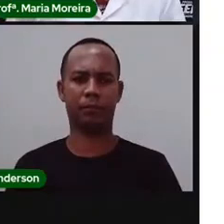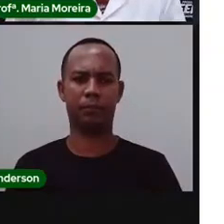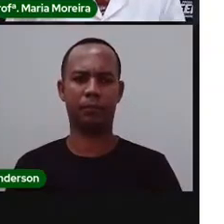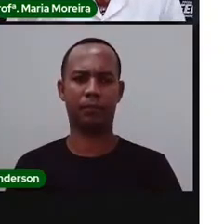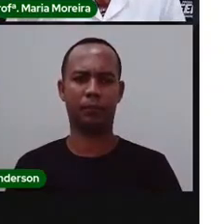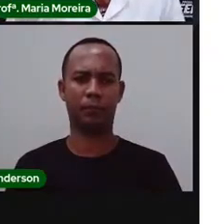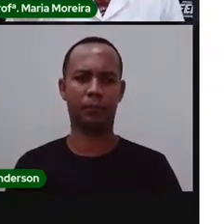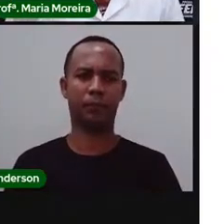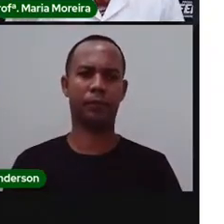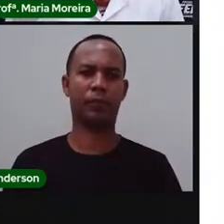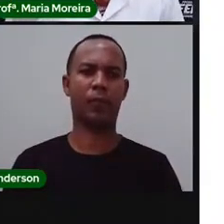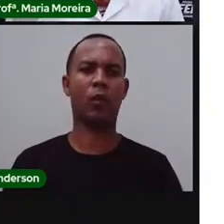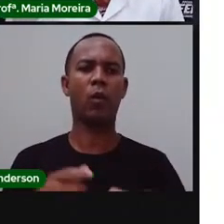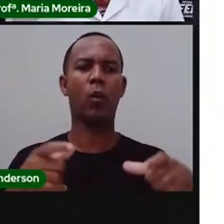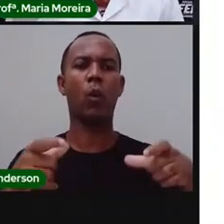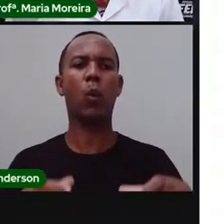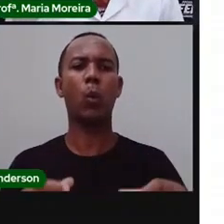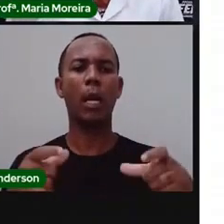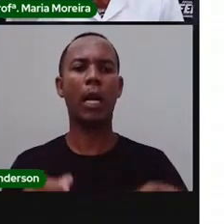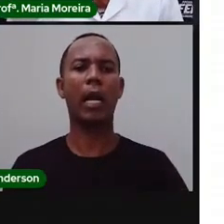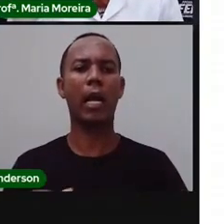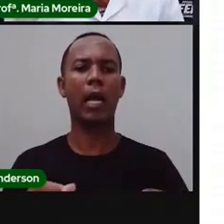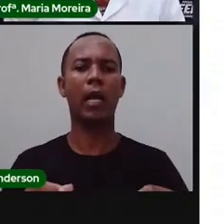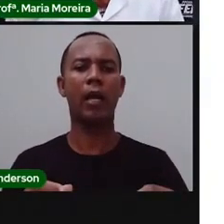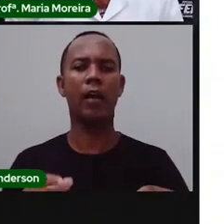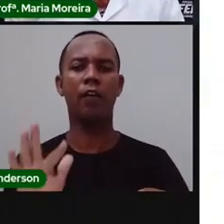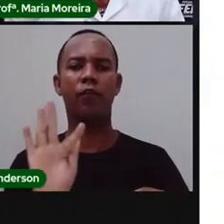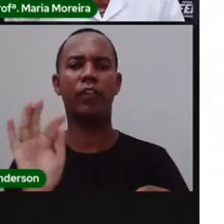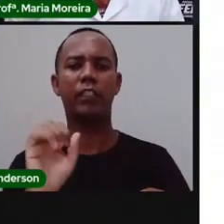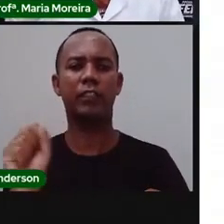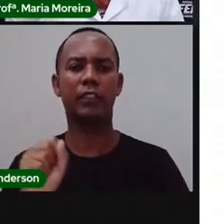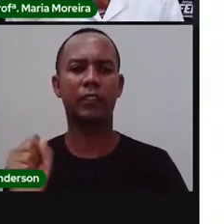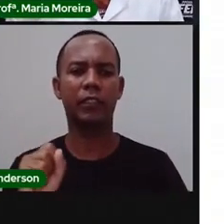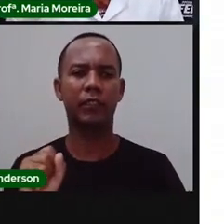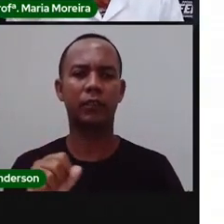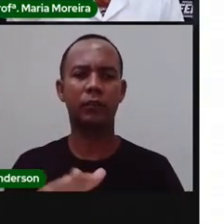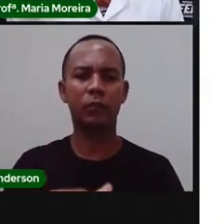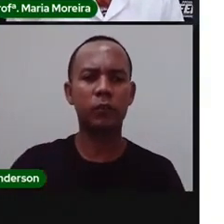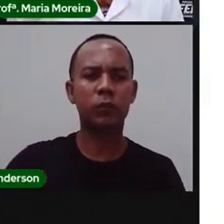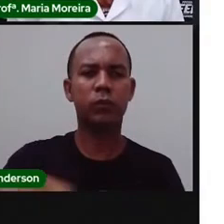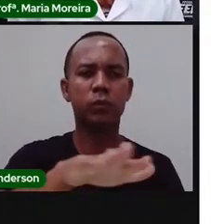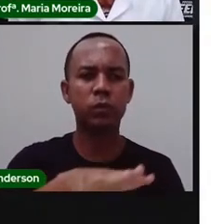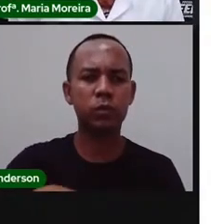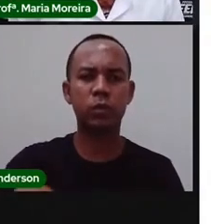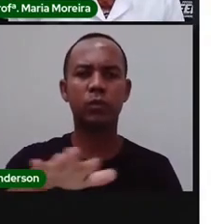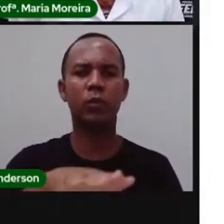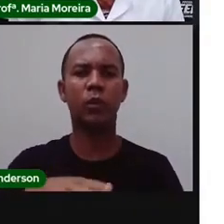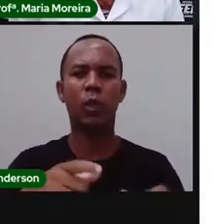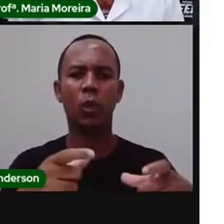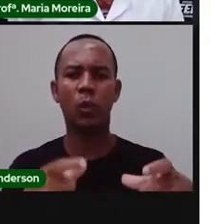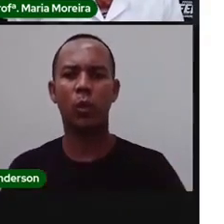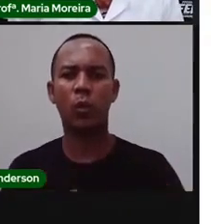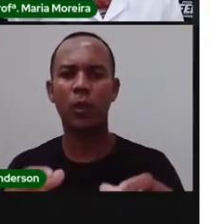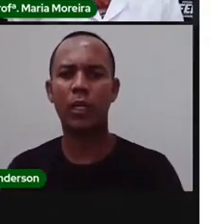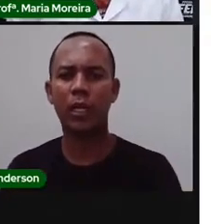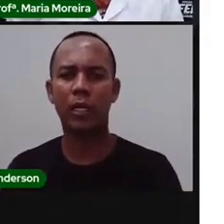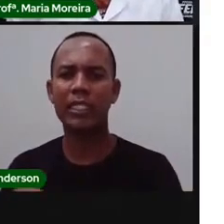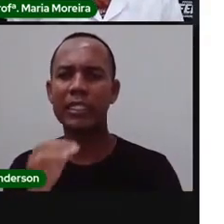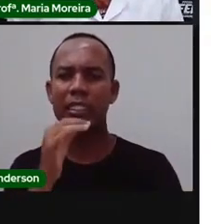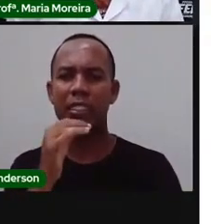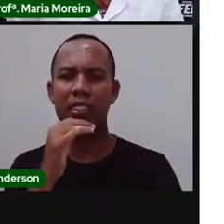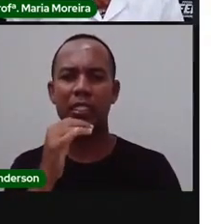certo? A localização. Zona de planície entre o Recôncavo e os